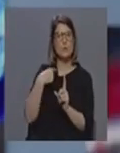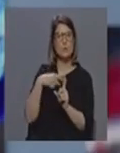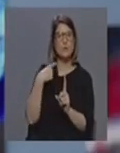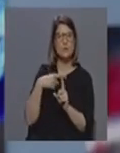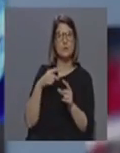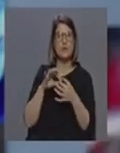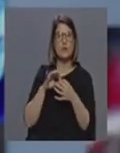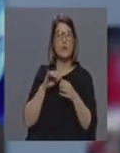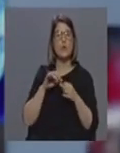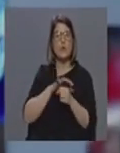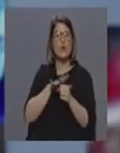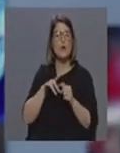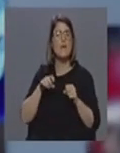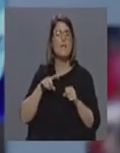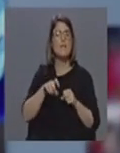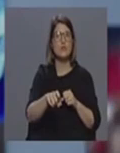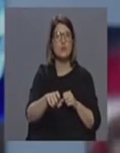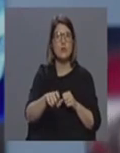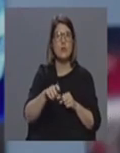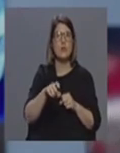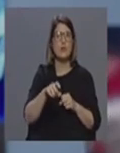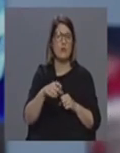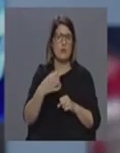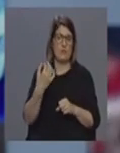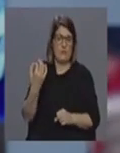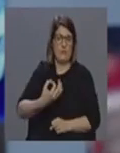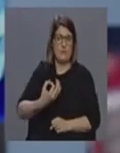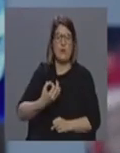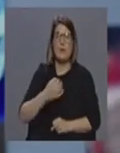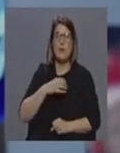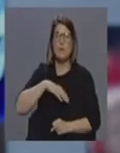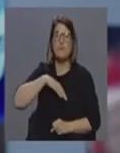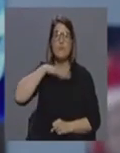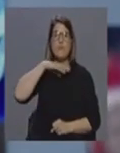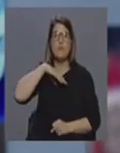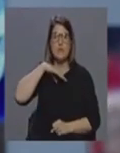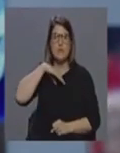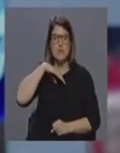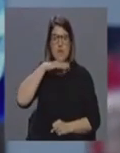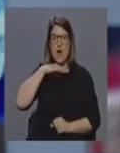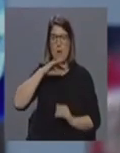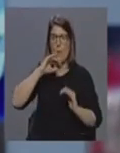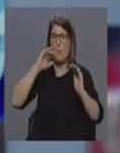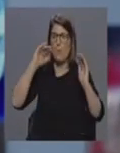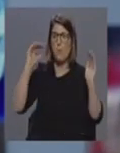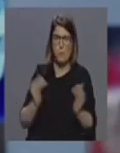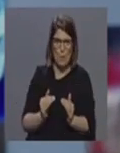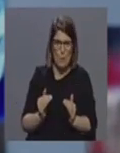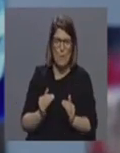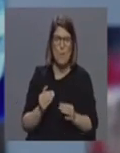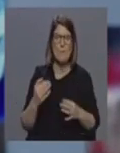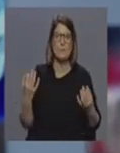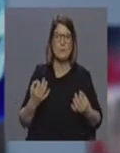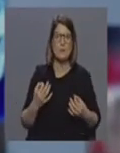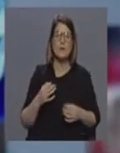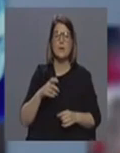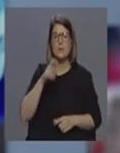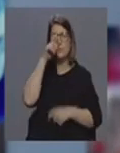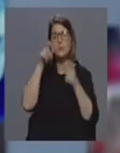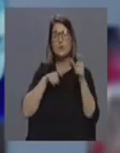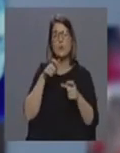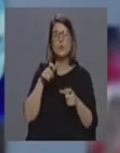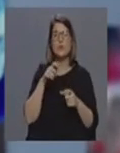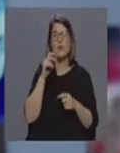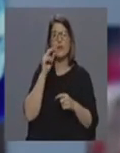surto do coronavírus foi com uma diminuição drástica dos níveis de poluição no país mas aquilo que as pessoas muitas vezes vêem não